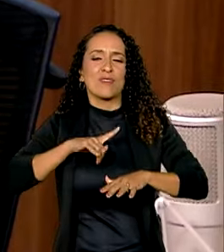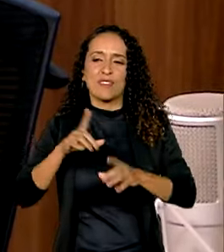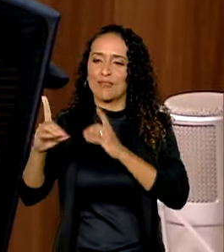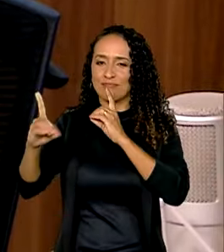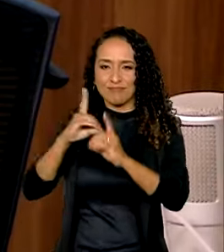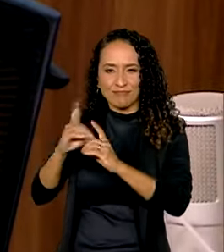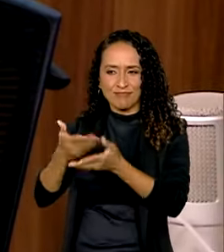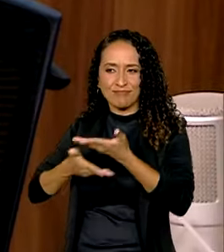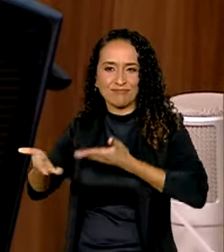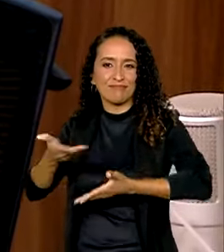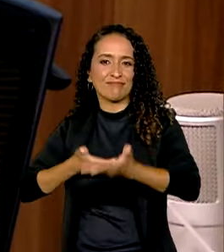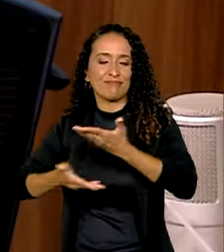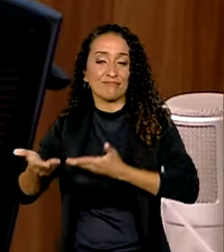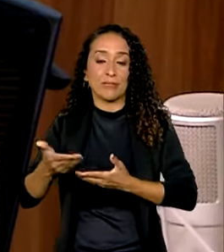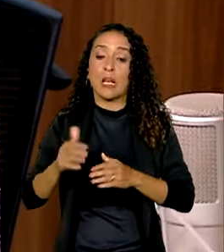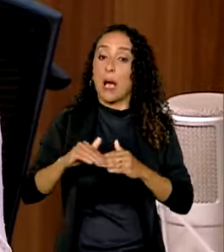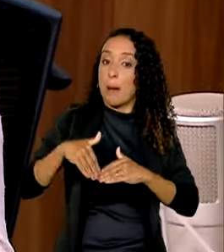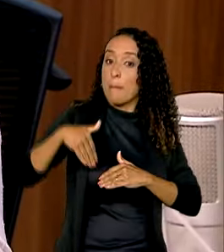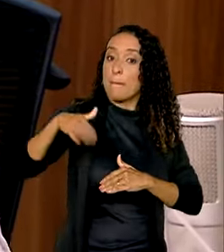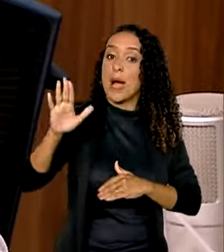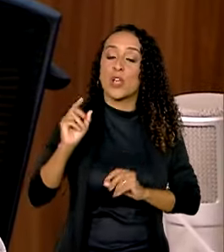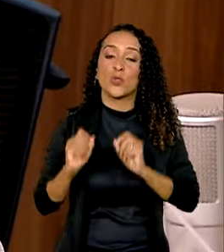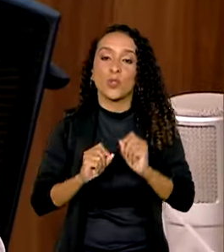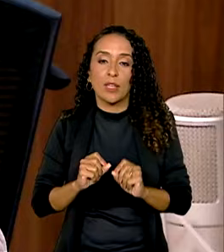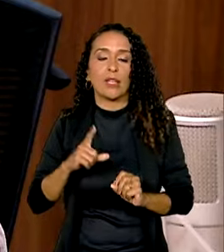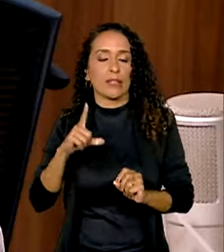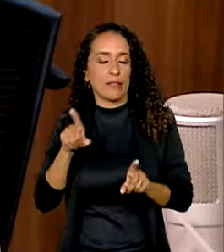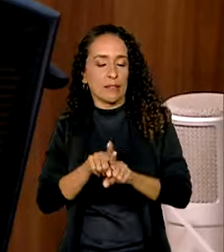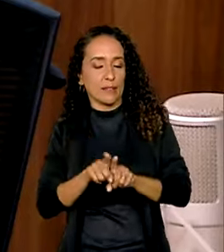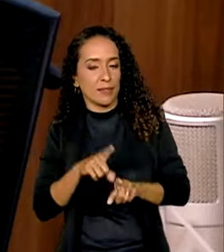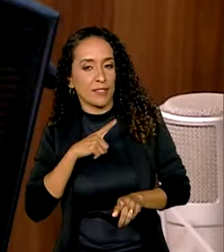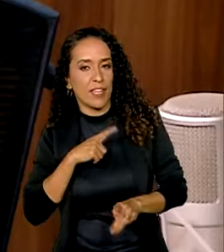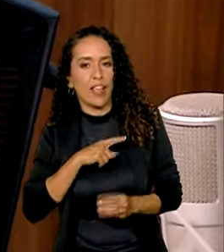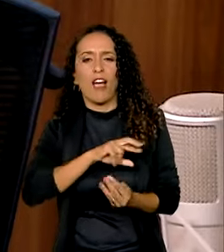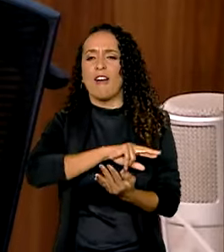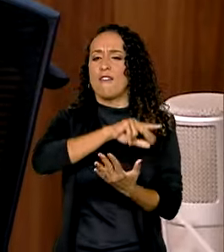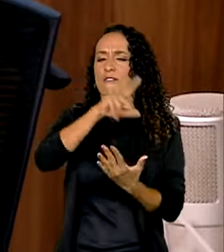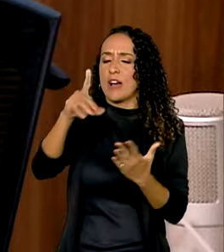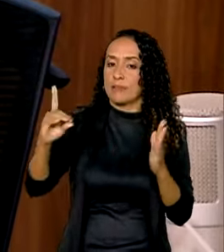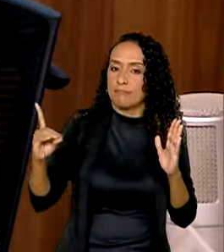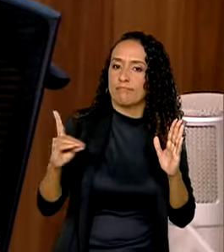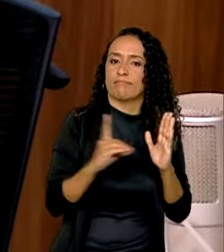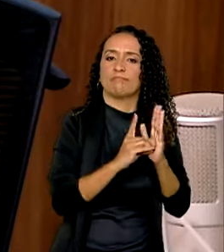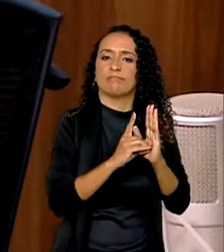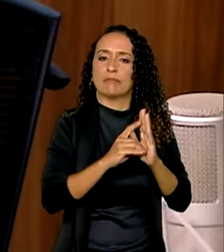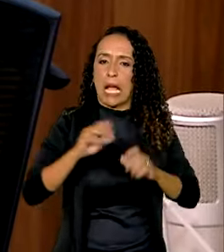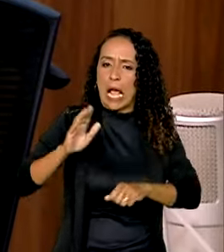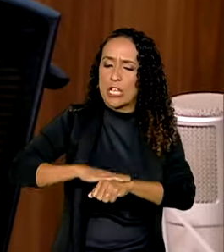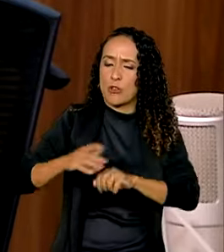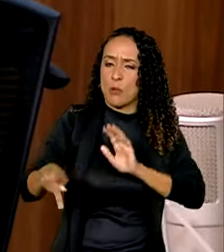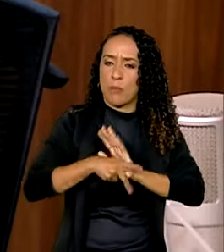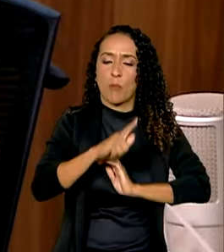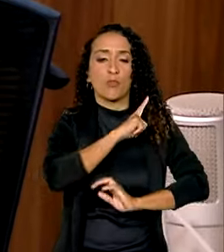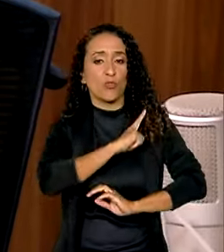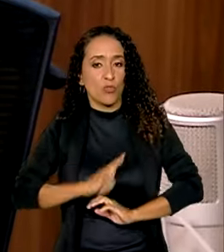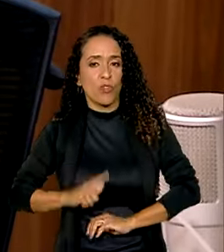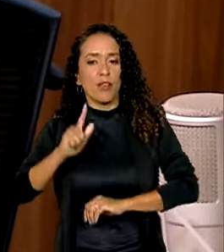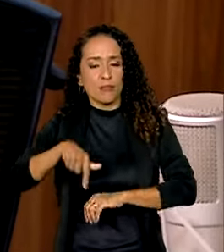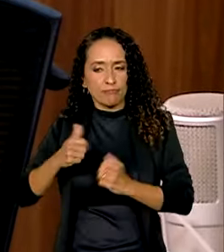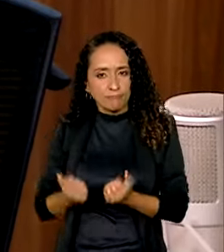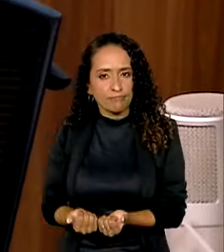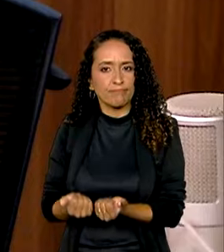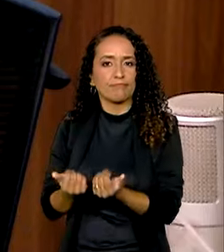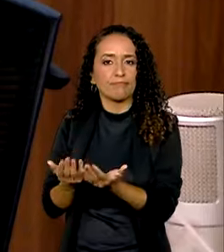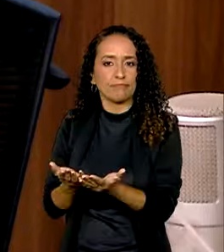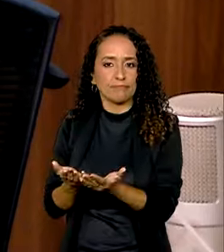dialogando. Afora isso, nós vamos ter vários decretos, várias ações do governo que são as entregas,